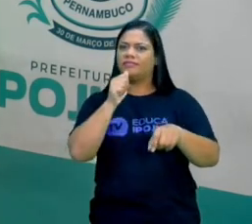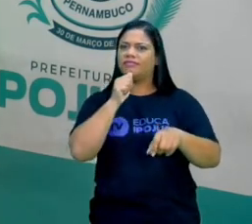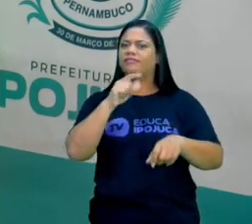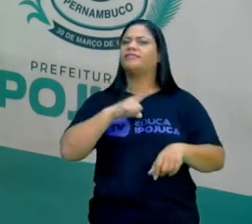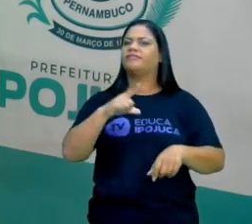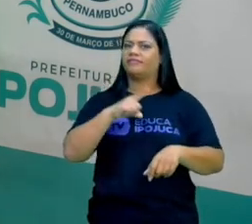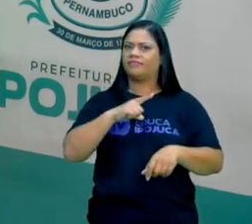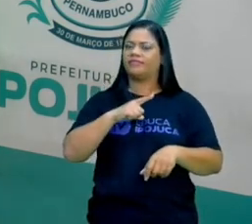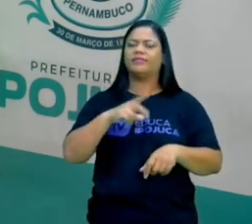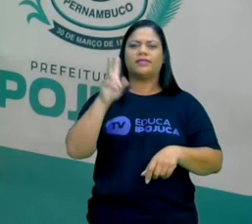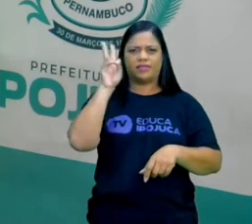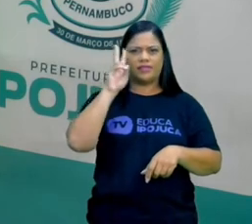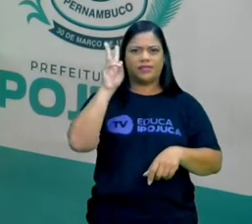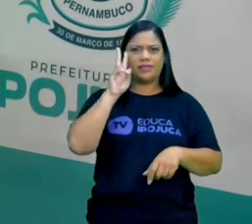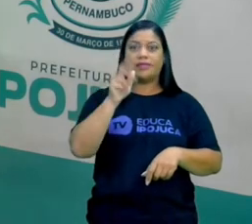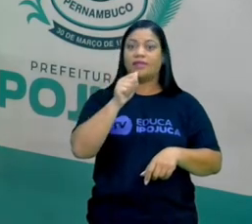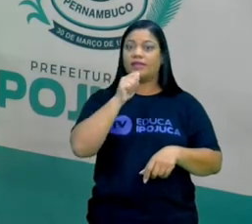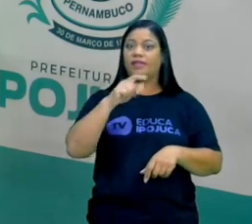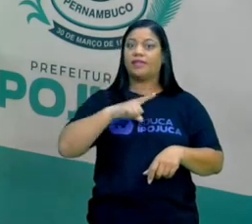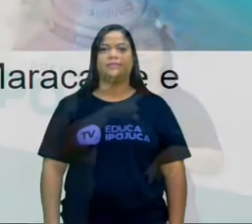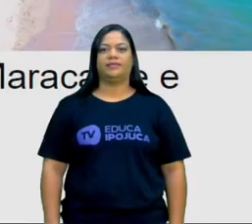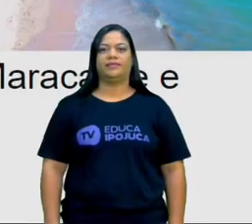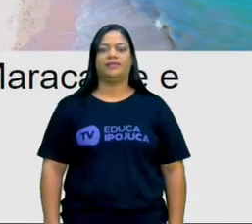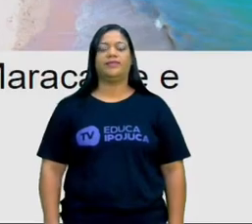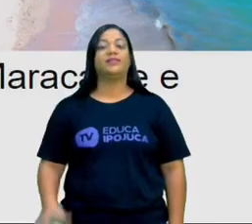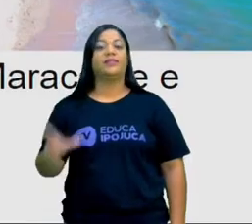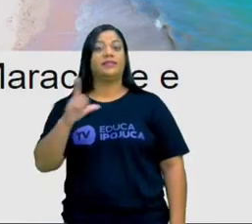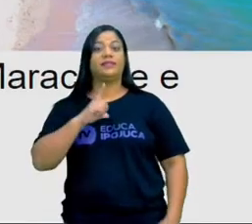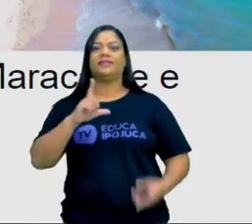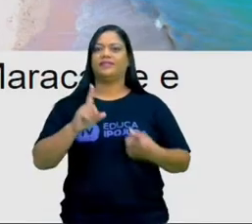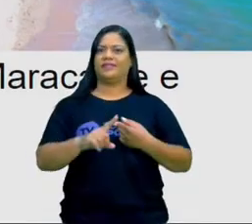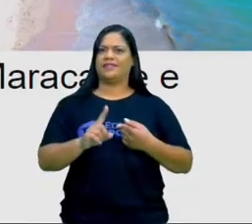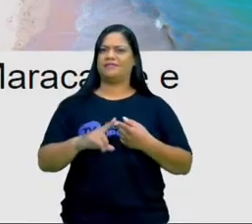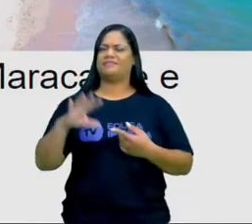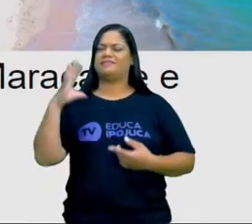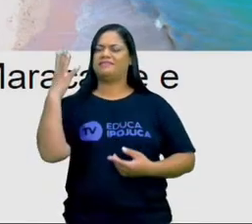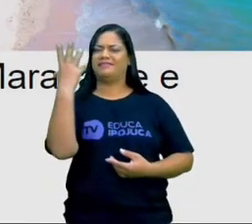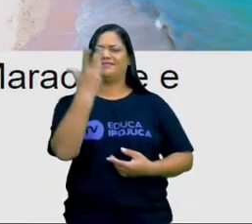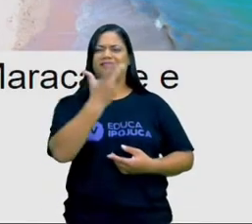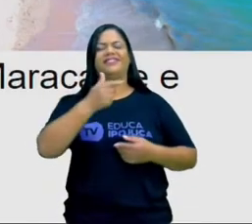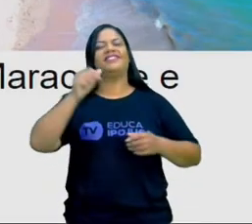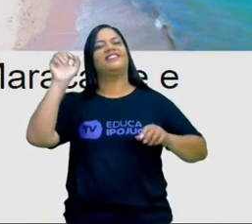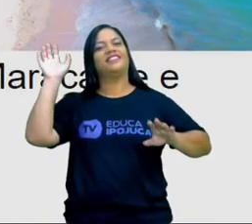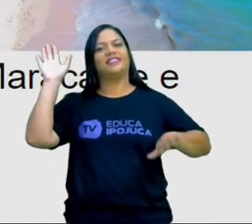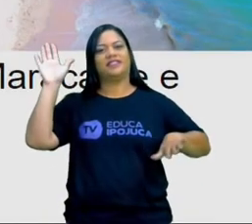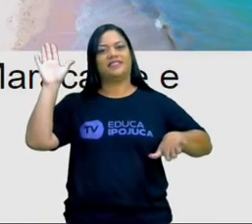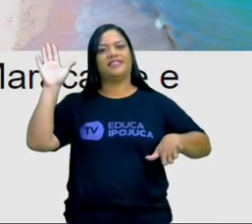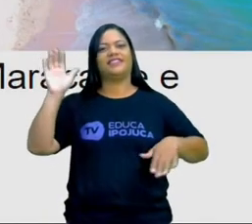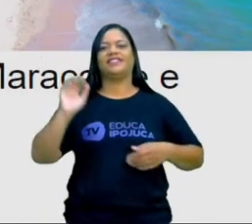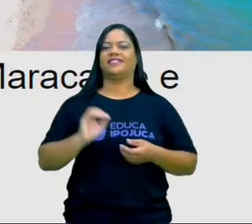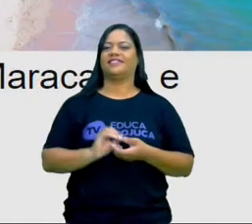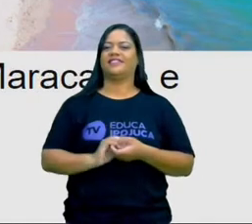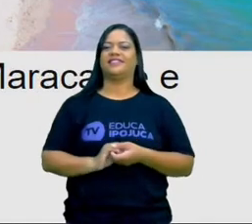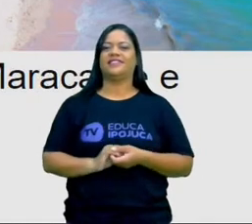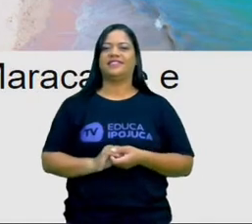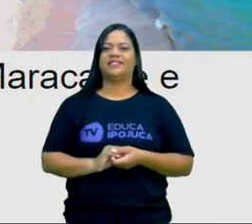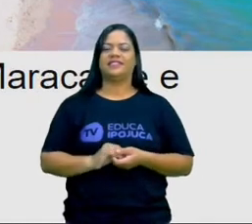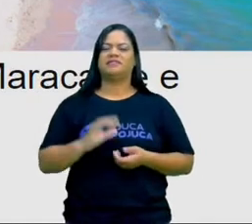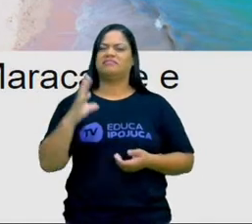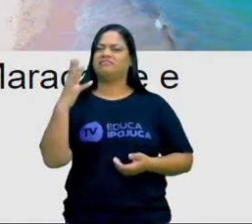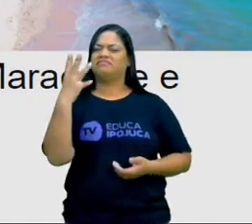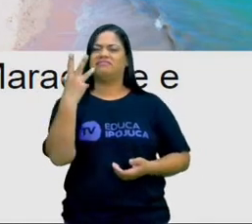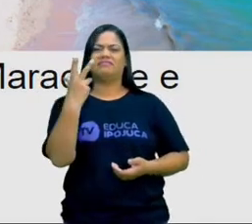Lembra que a tia falou? Ainda planta a cana-de-açúcar, né? Temos também as nossas belíssimas praias. Umas praias do